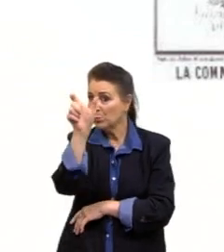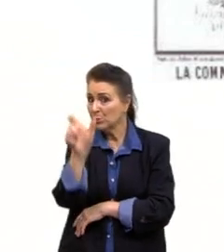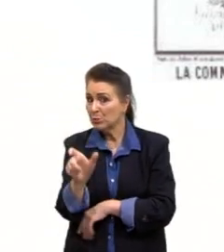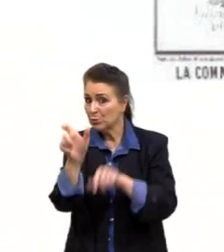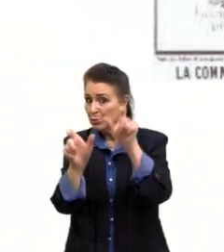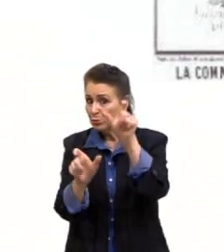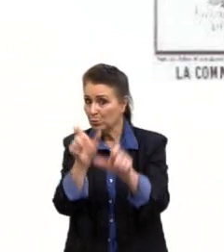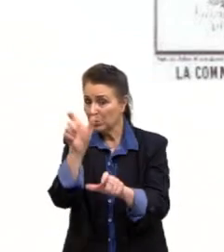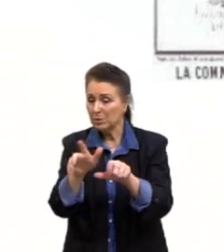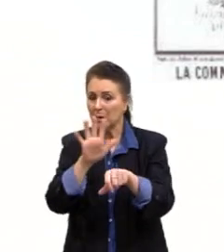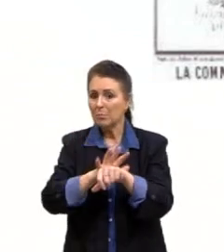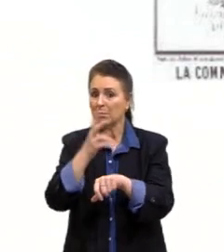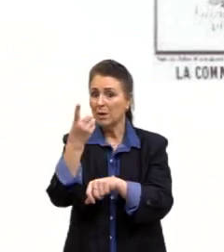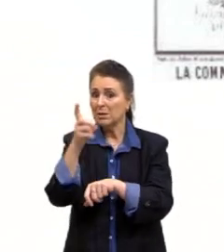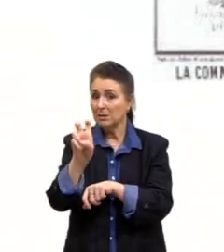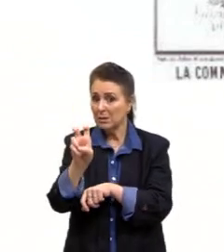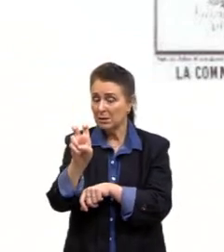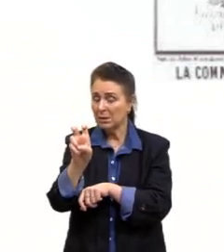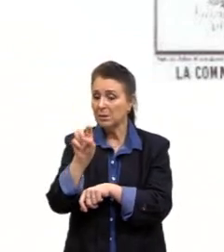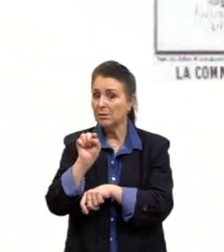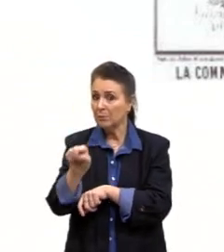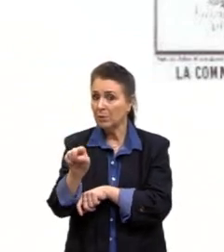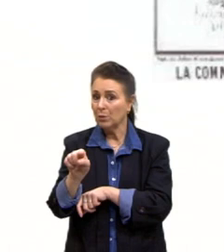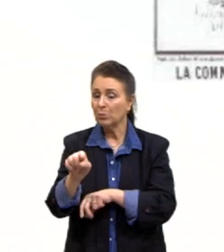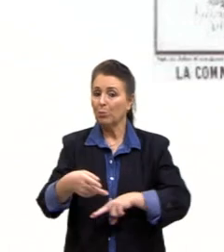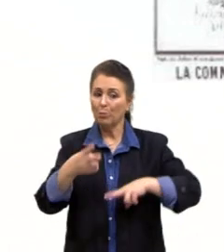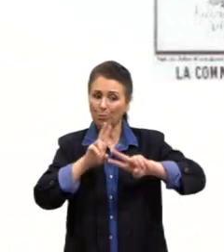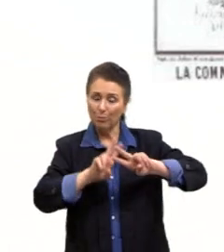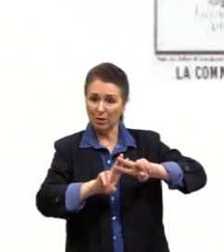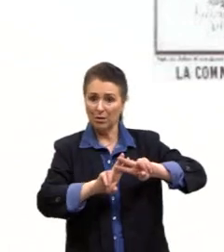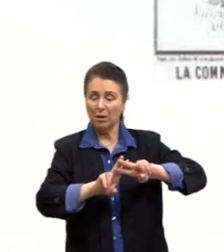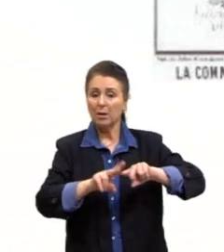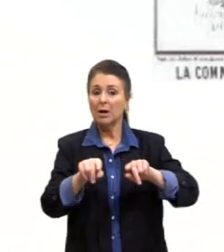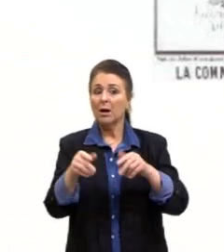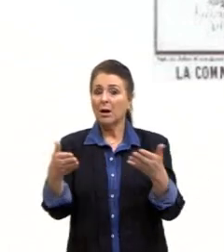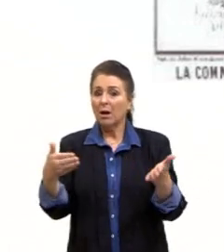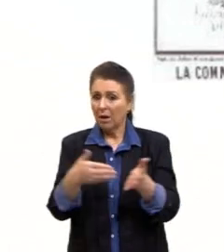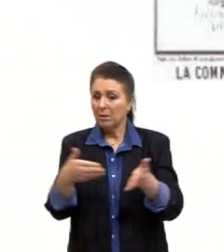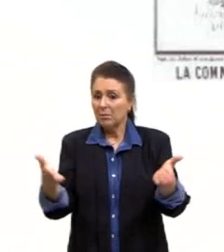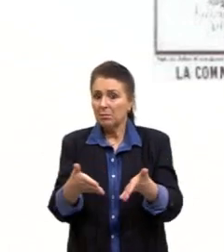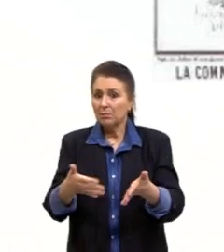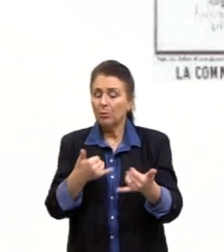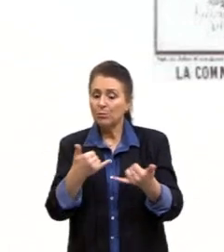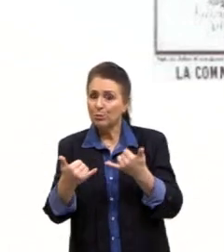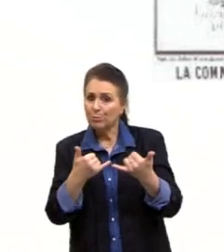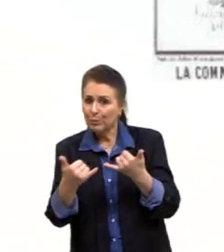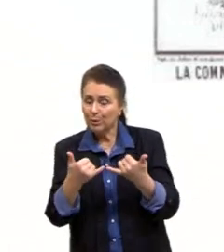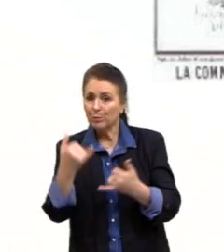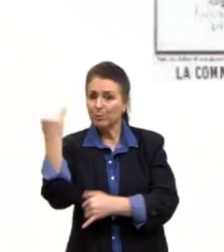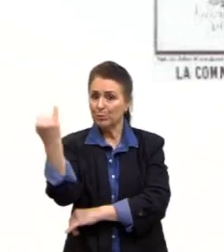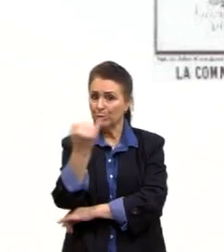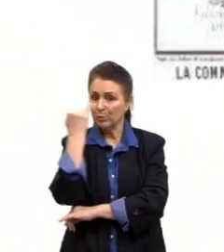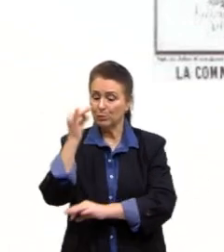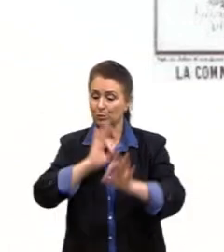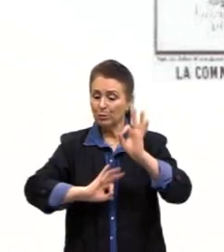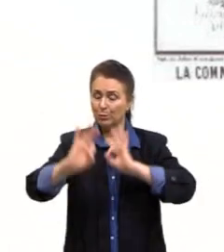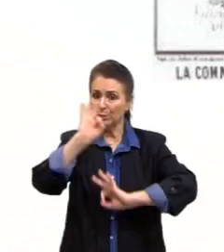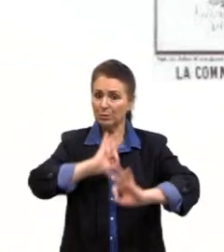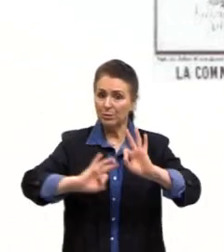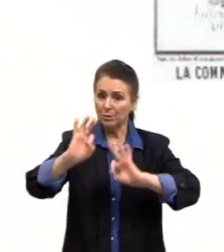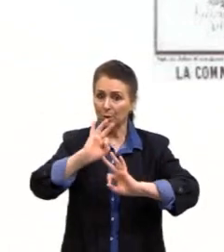15 mil teriam sido presas. Mas, até hoje, é um exemplo muito importante aí da organização do poder dos